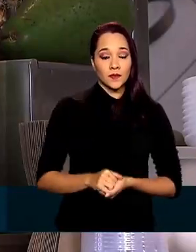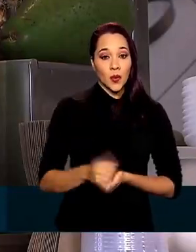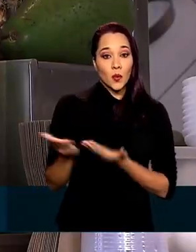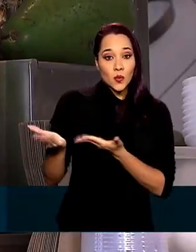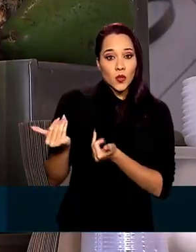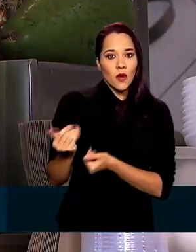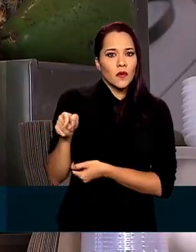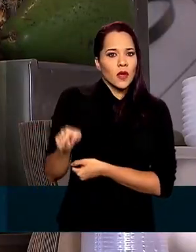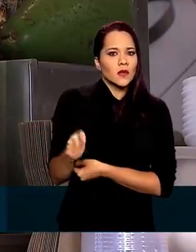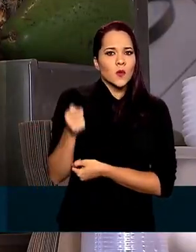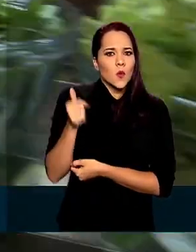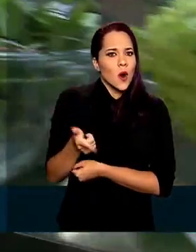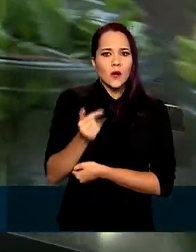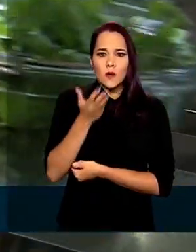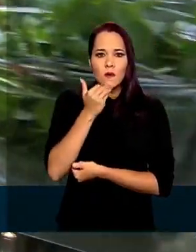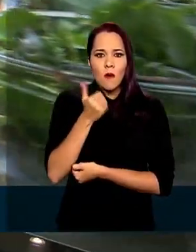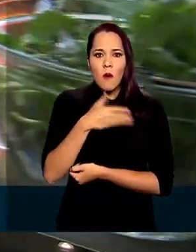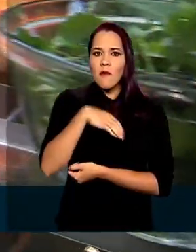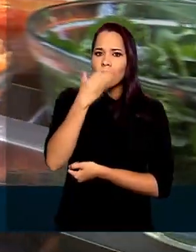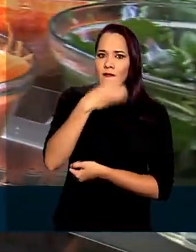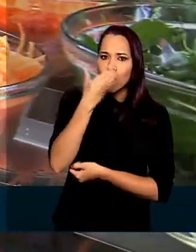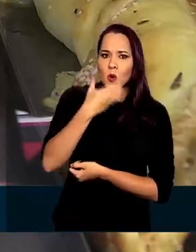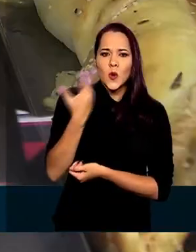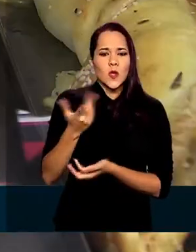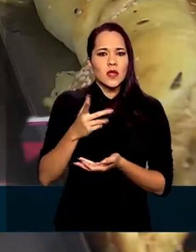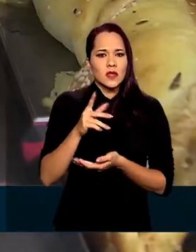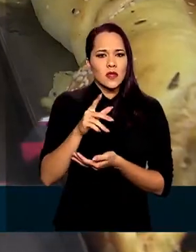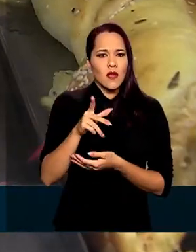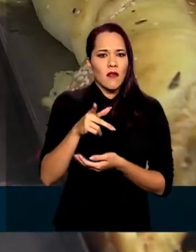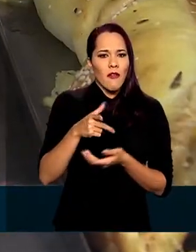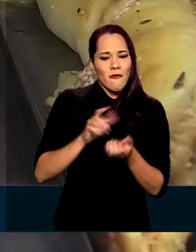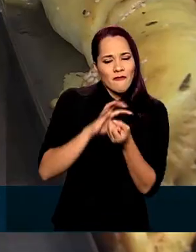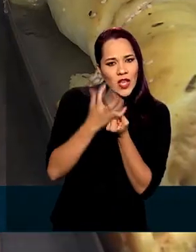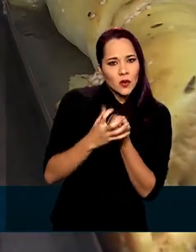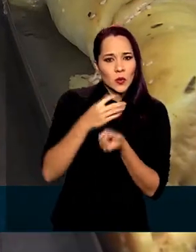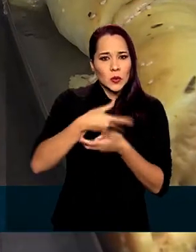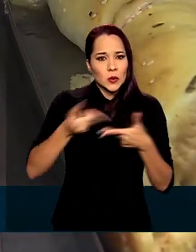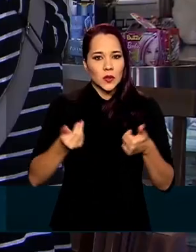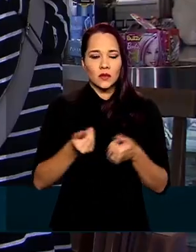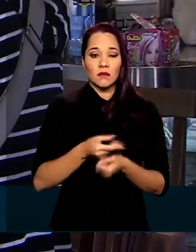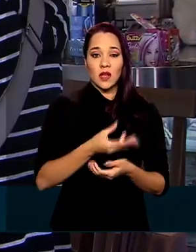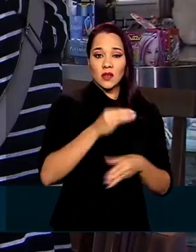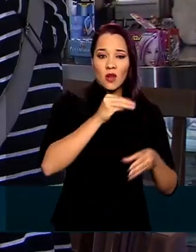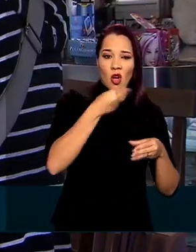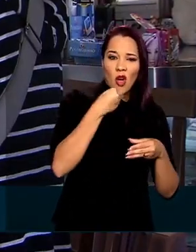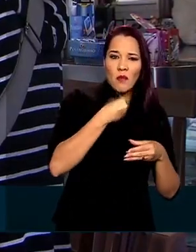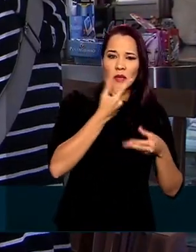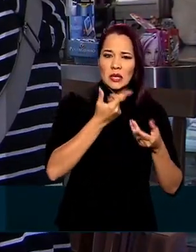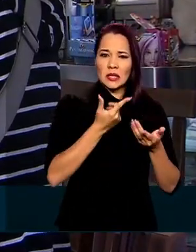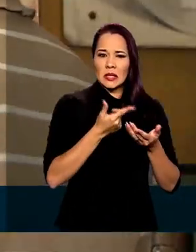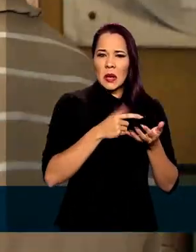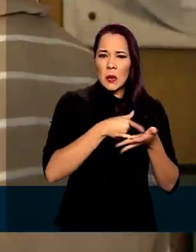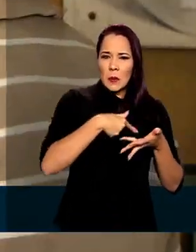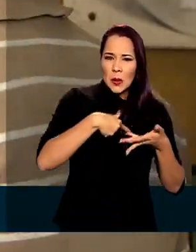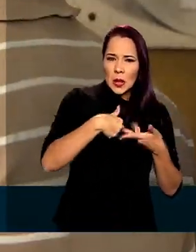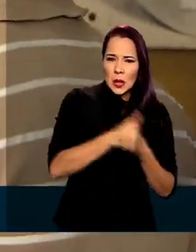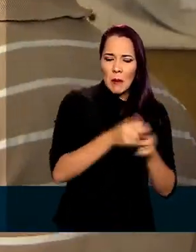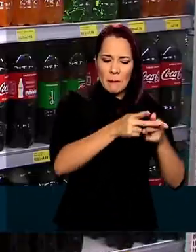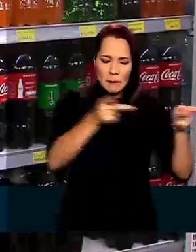são os que menos comem frutas, verduras e legumes e os que mais comem salgadinhos, salsichas, pizzas,